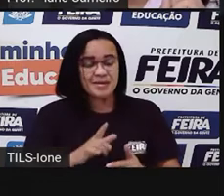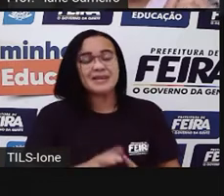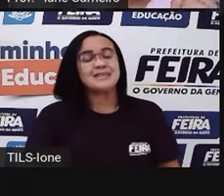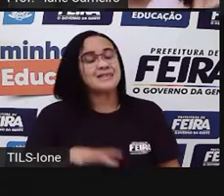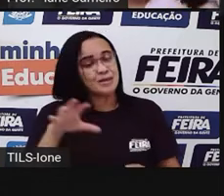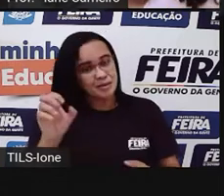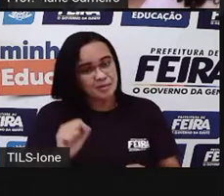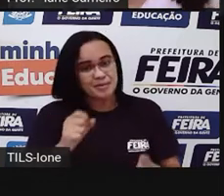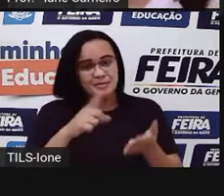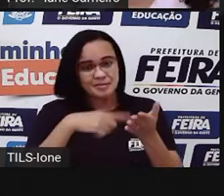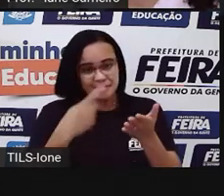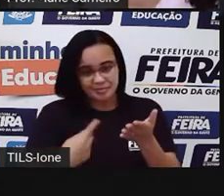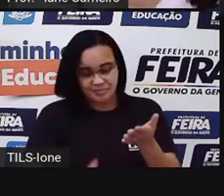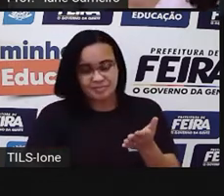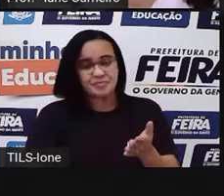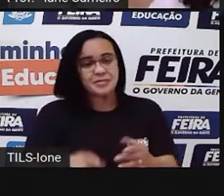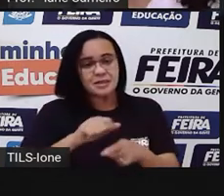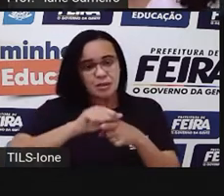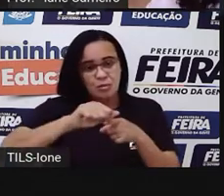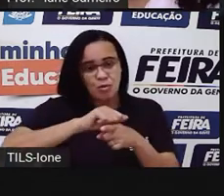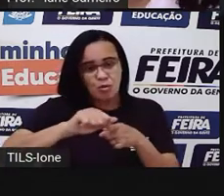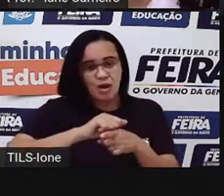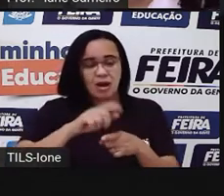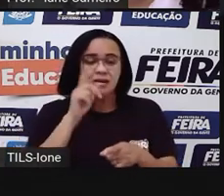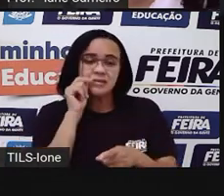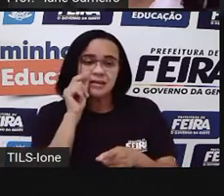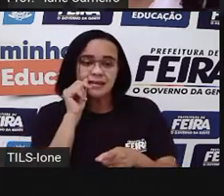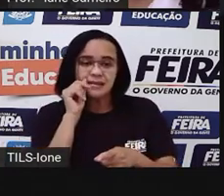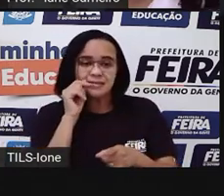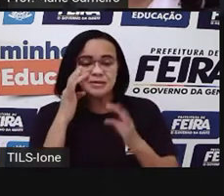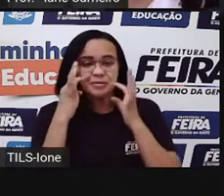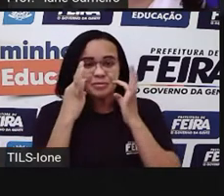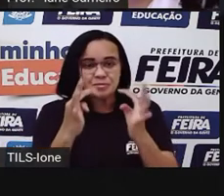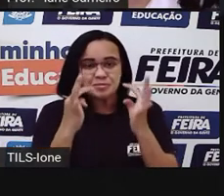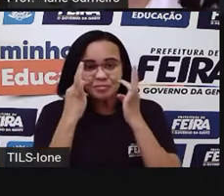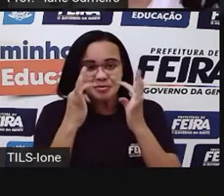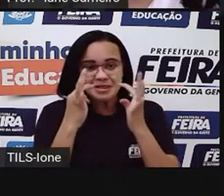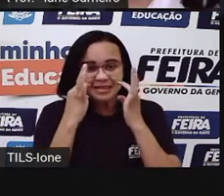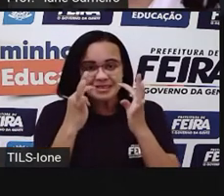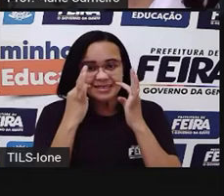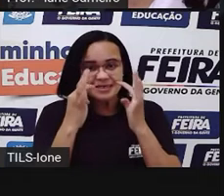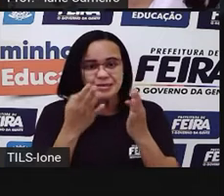você calcular junto com a Pro. Tá joia? Então, vamos lá, ó.